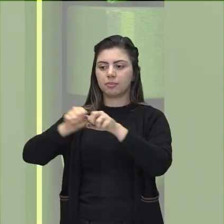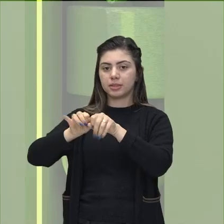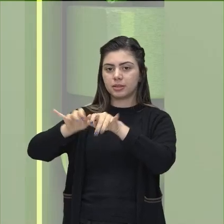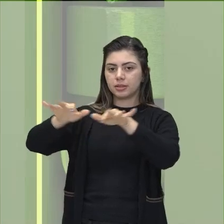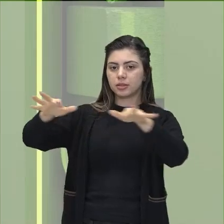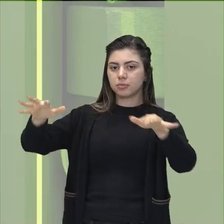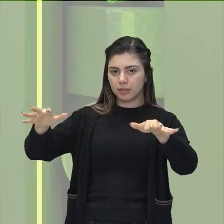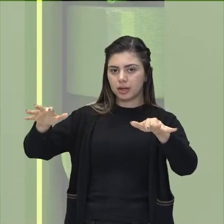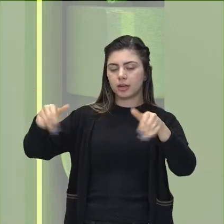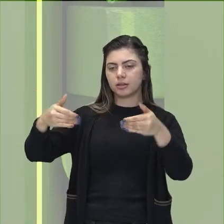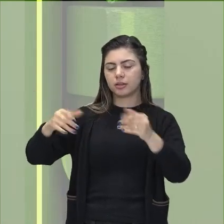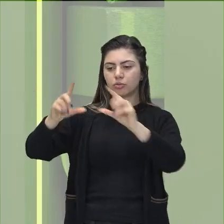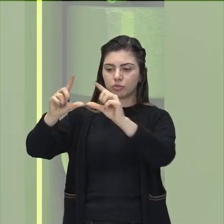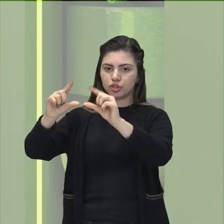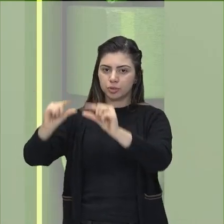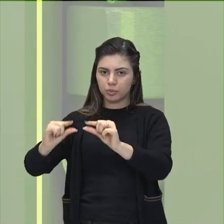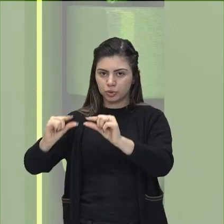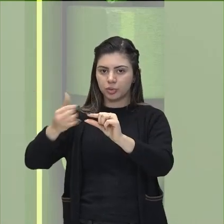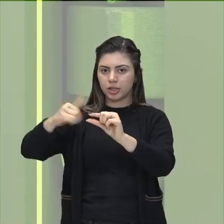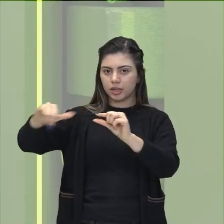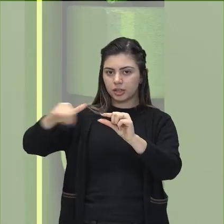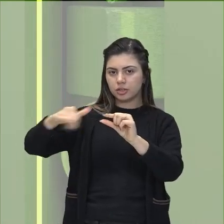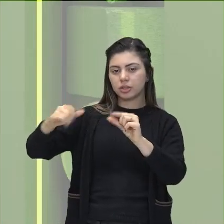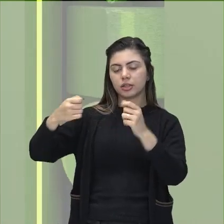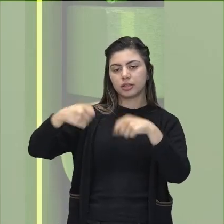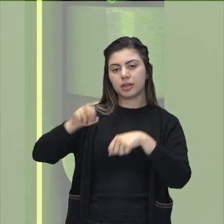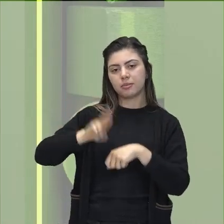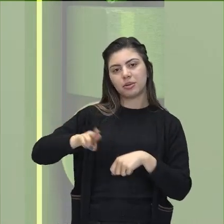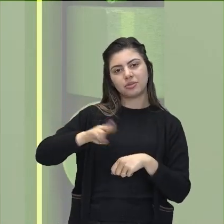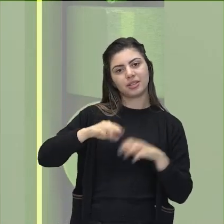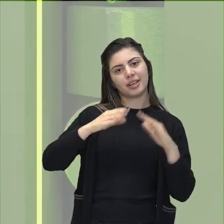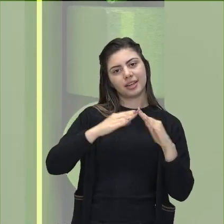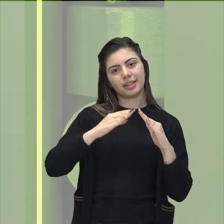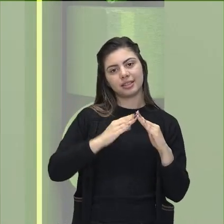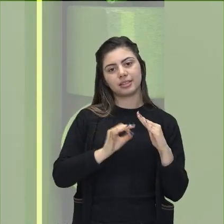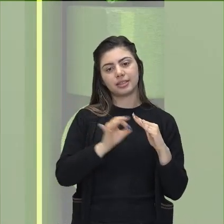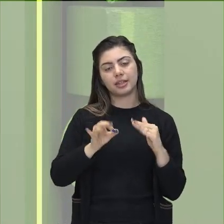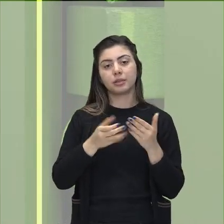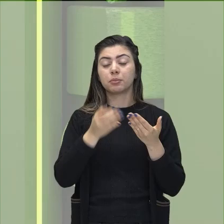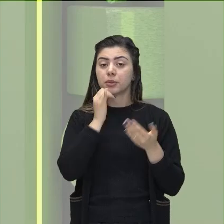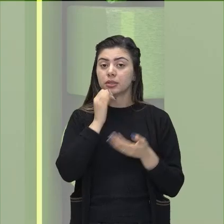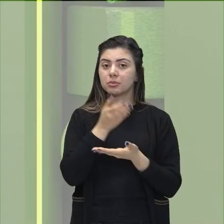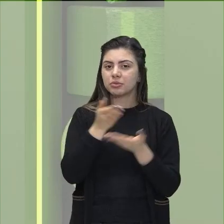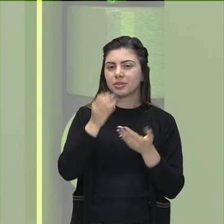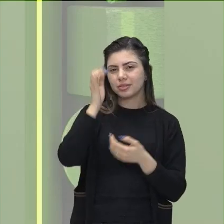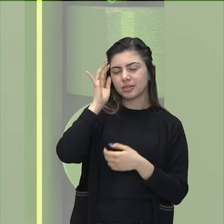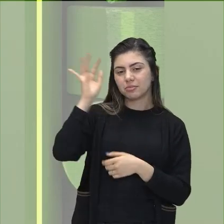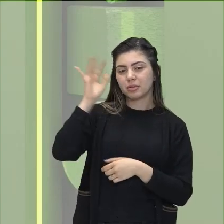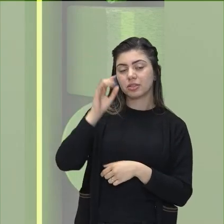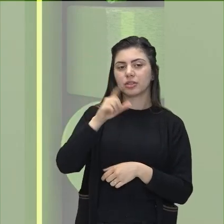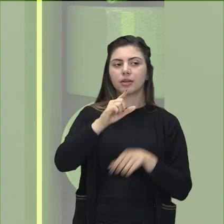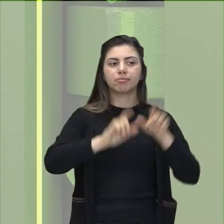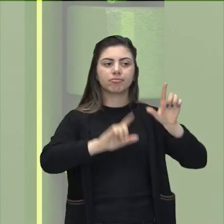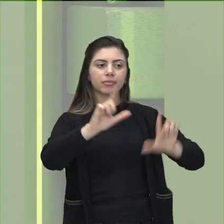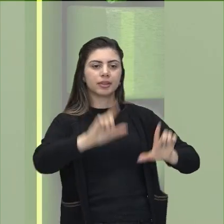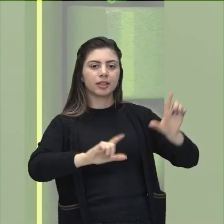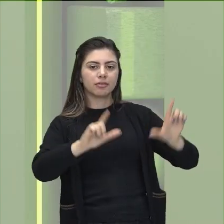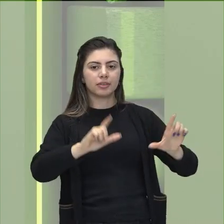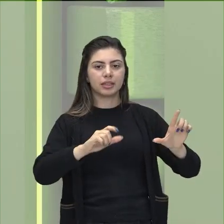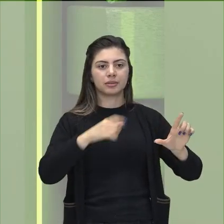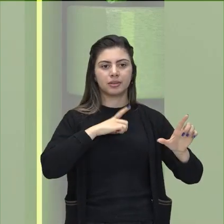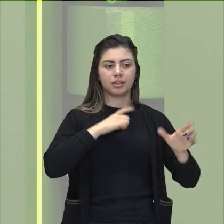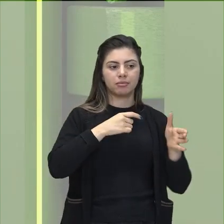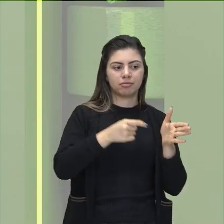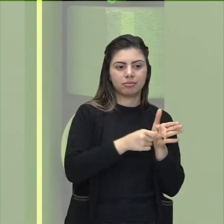tensão vai ser diminuída para poder ser utilizável na nossa casa, né? Imagina você ligar aí a sua televisão em uma tomada de